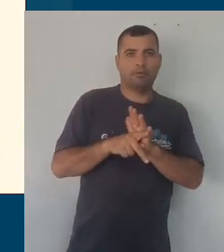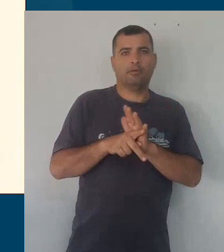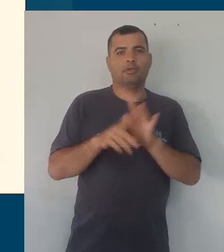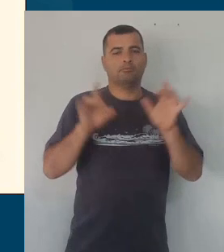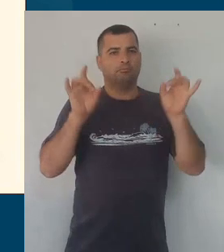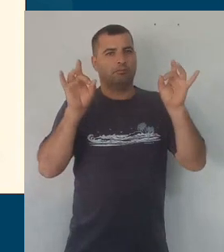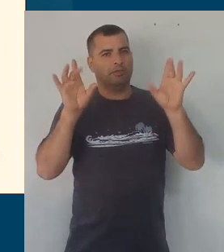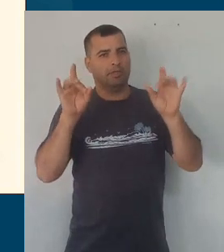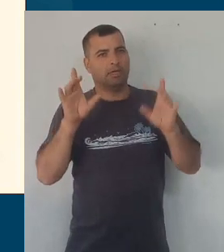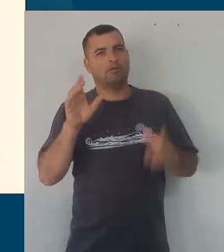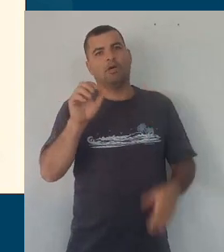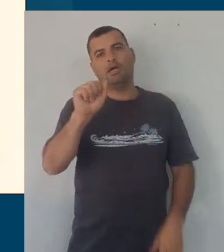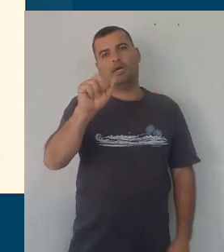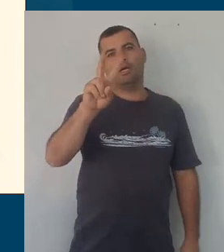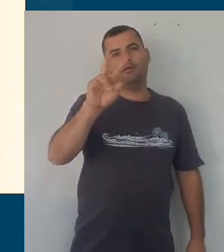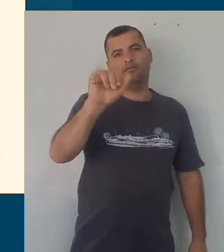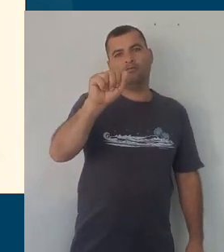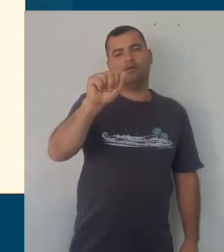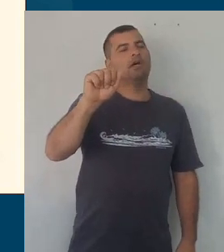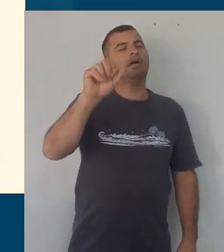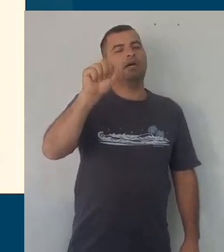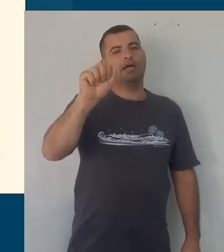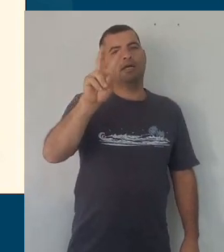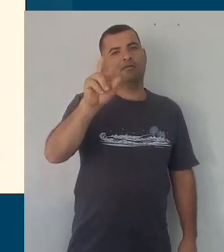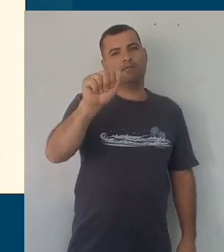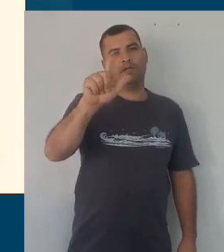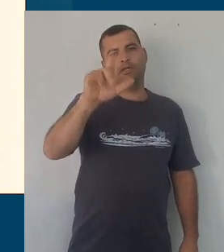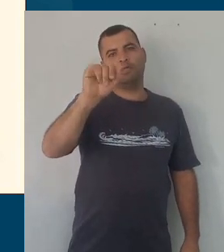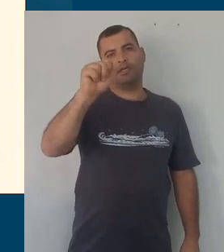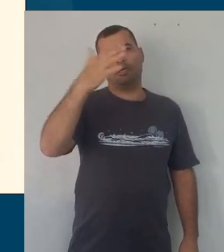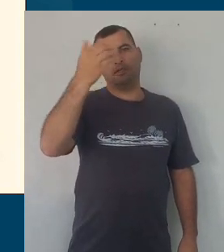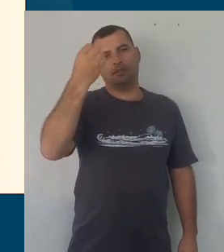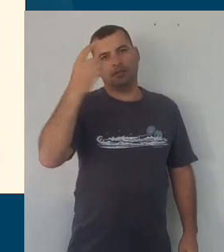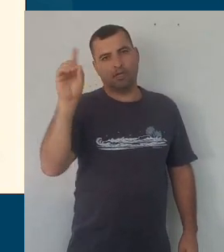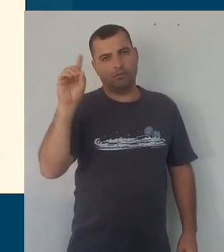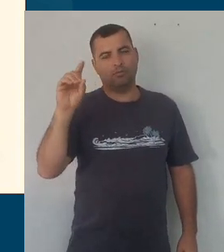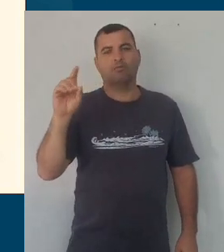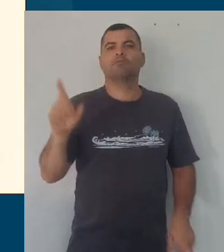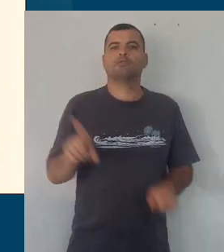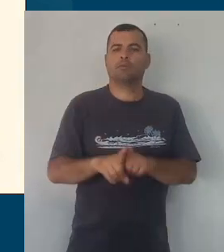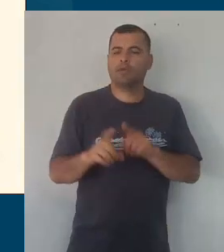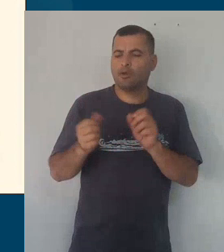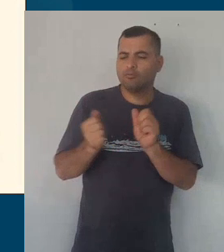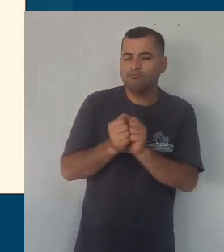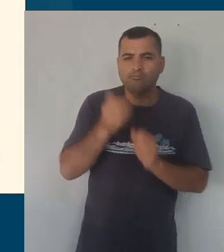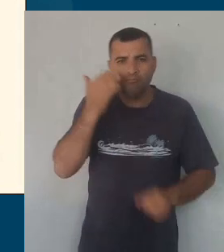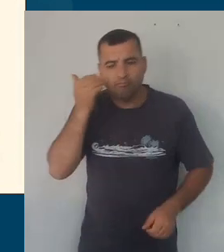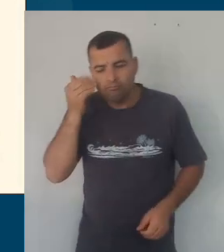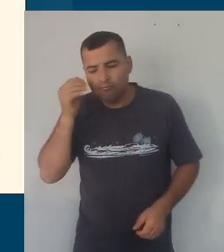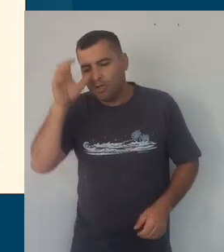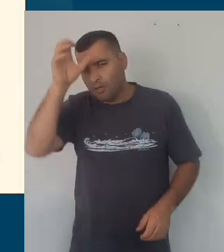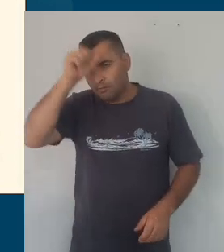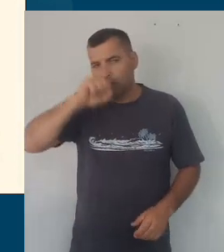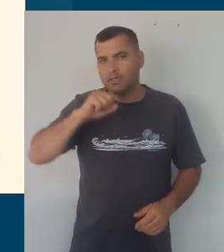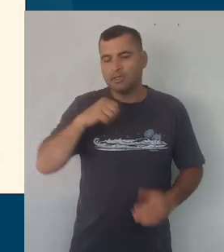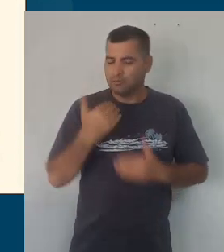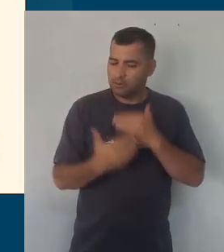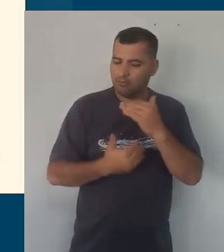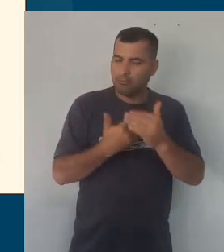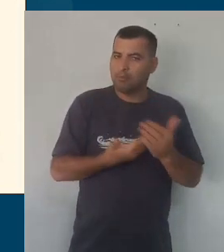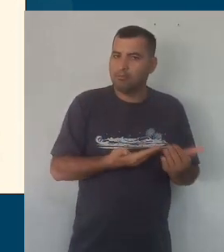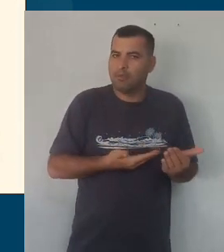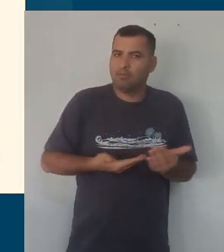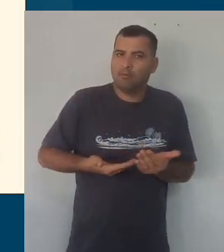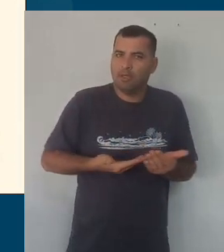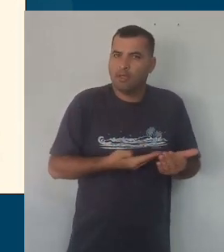a especificidade da avaliação na educação infantil, avaliação como acompanhamento de aprendizagem e desenvolvimento dos bebês,